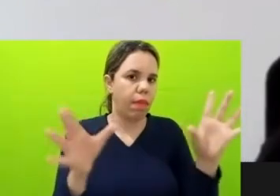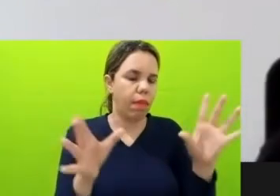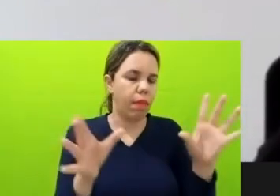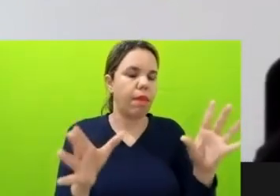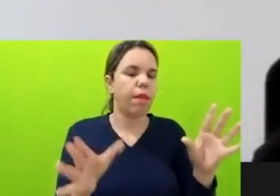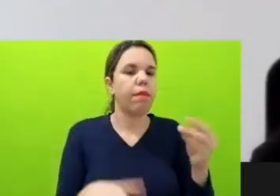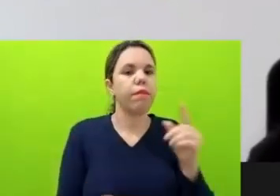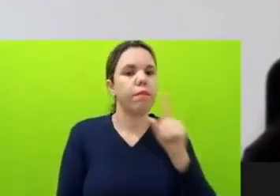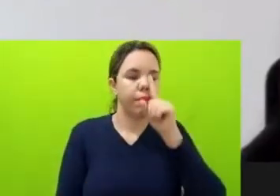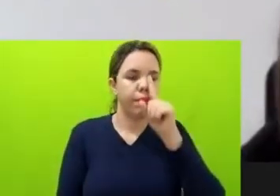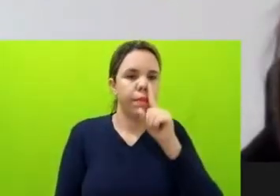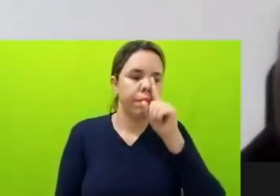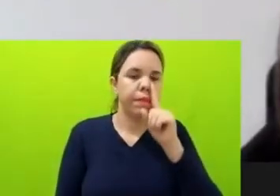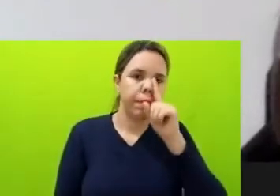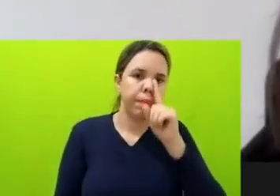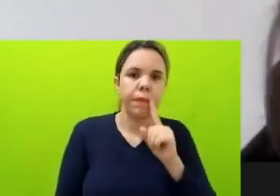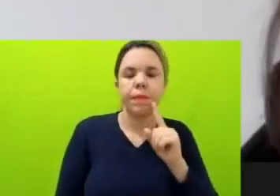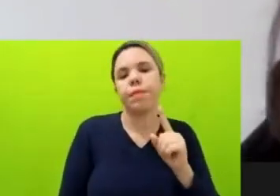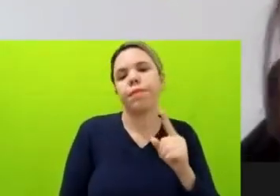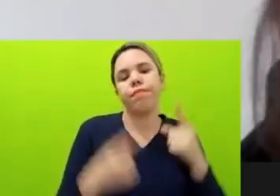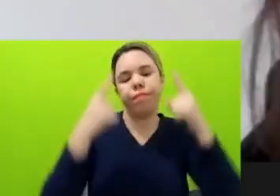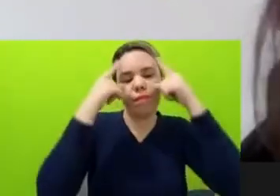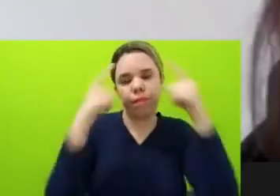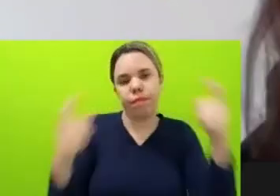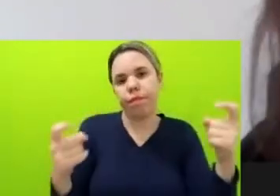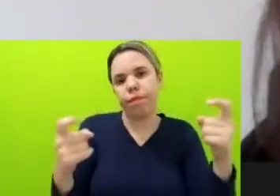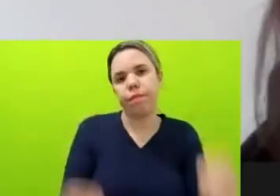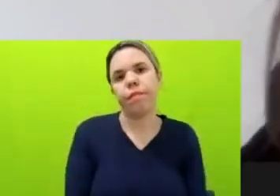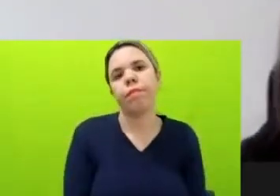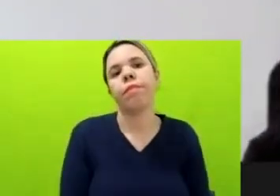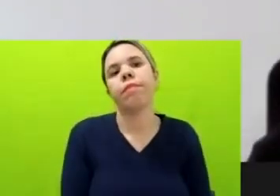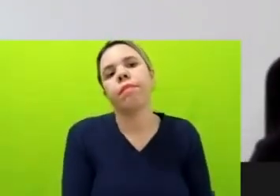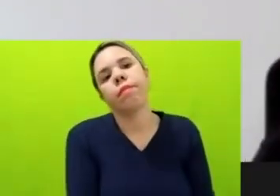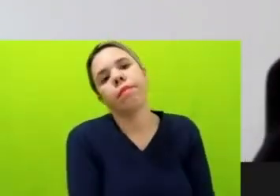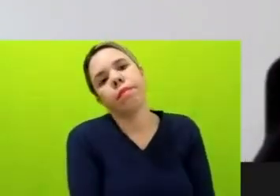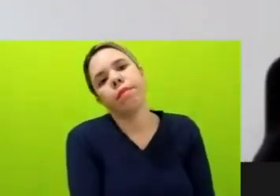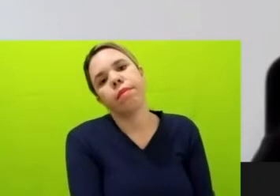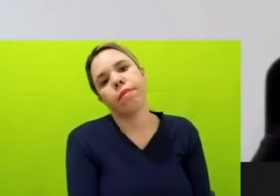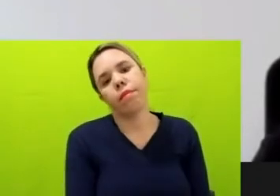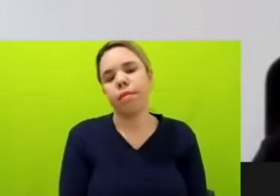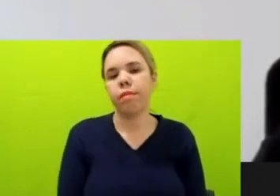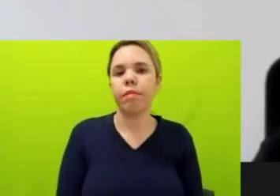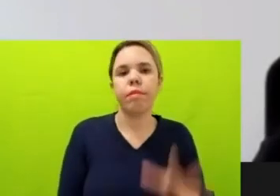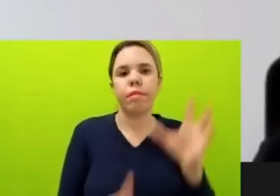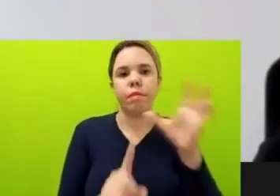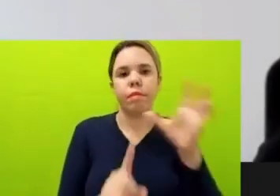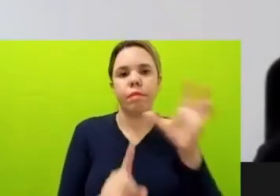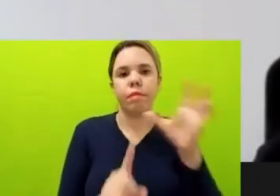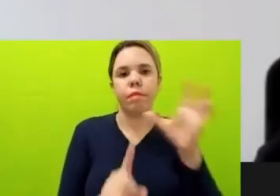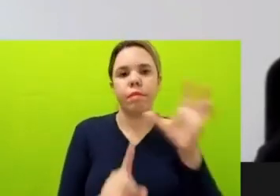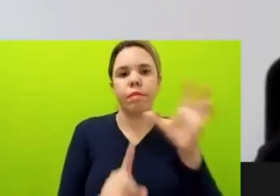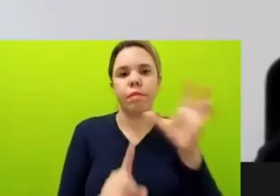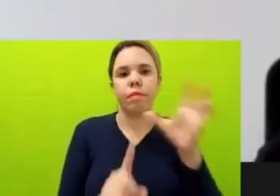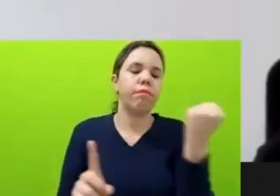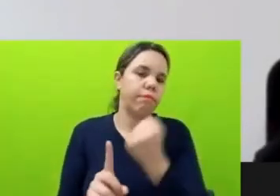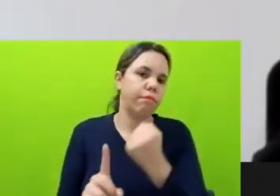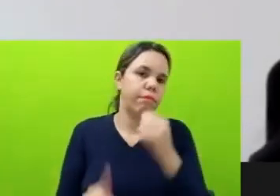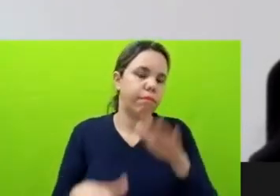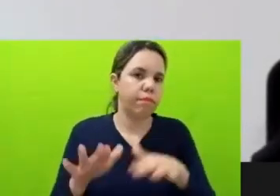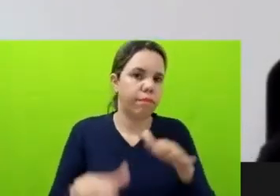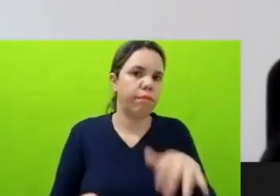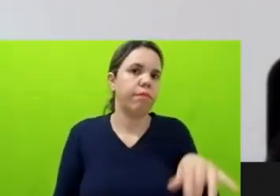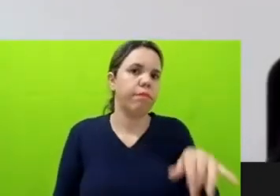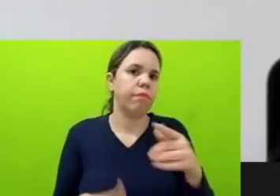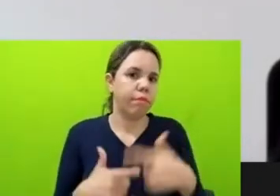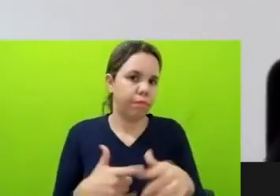de violência, né, até, inclusive, violência física, ameaça de morte, enfim. E é, com certeza, um grupo